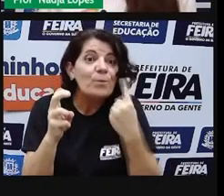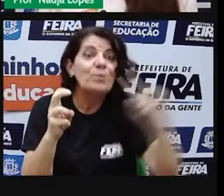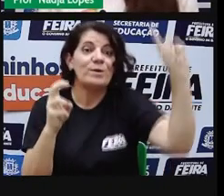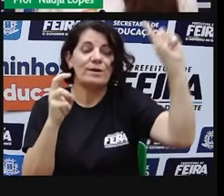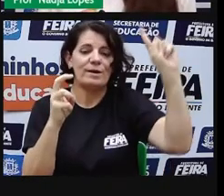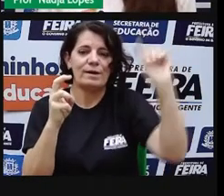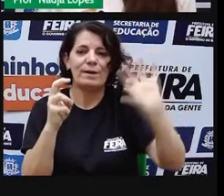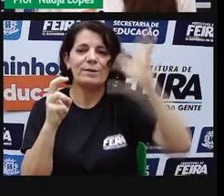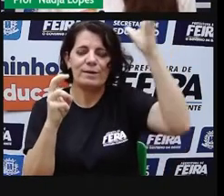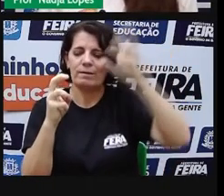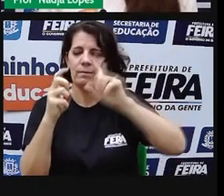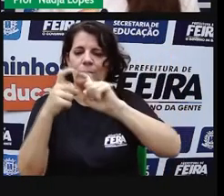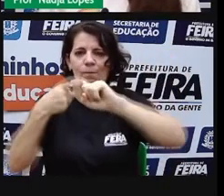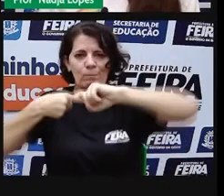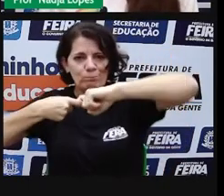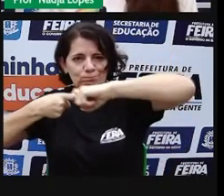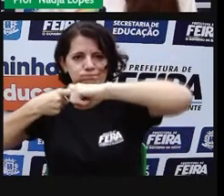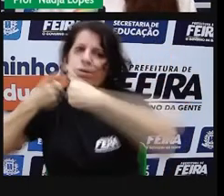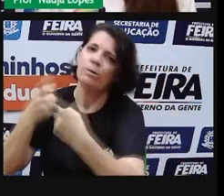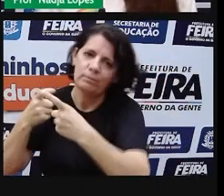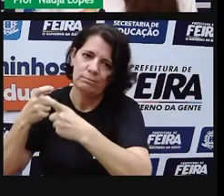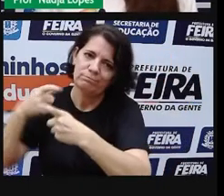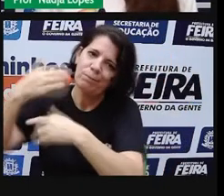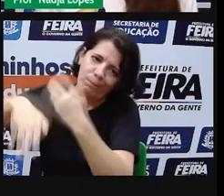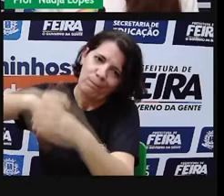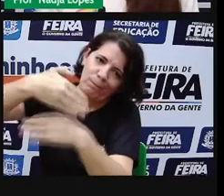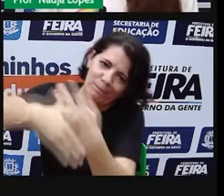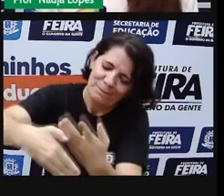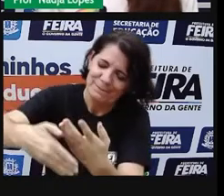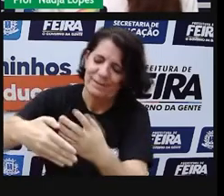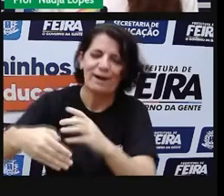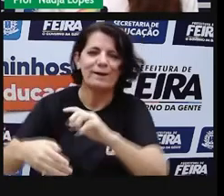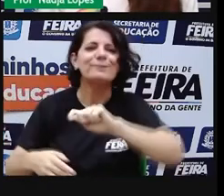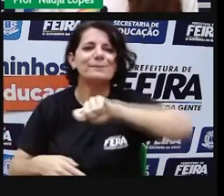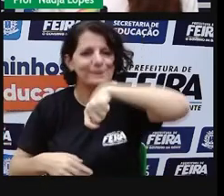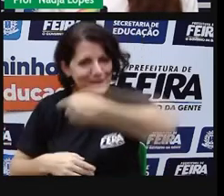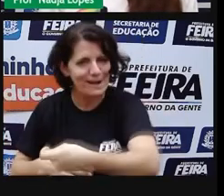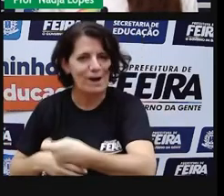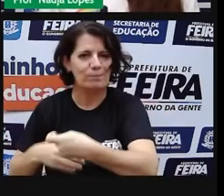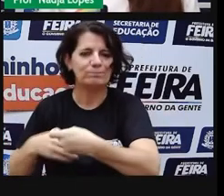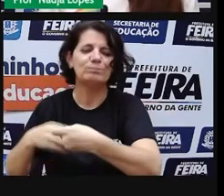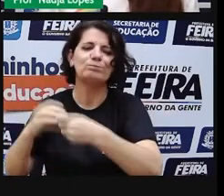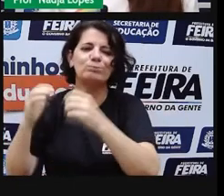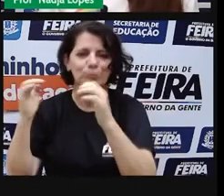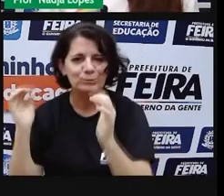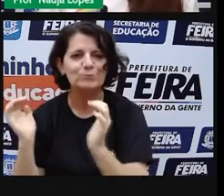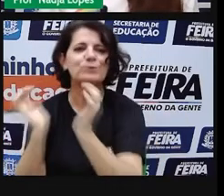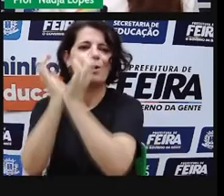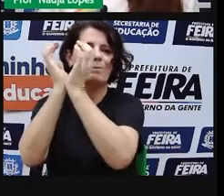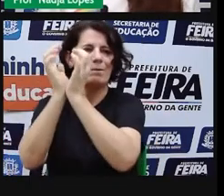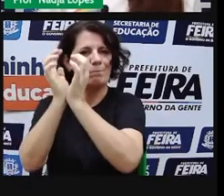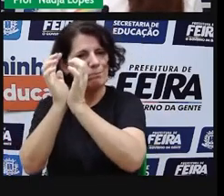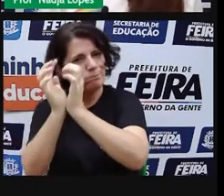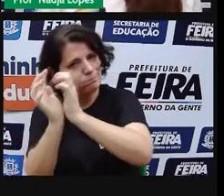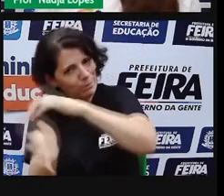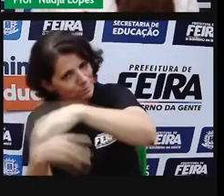vagões tombaram naquela região. Se é pra tombar, tombou.